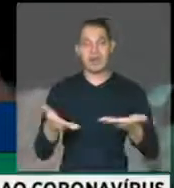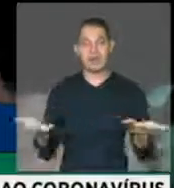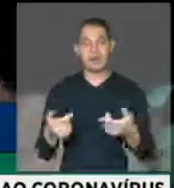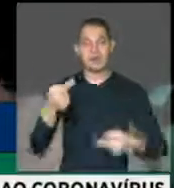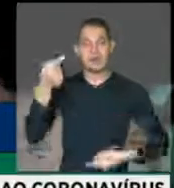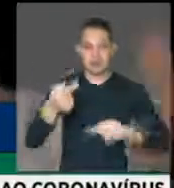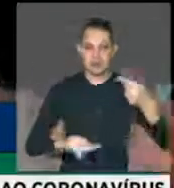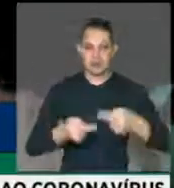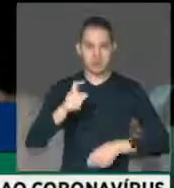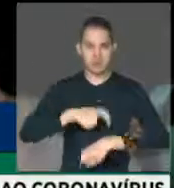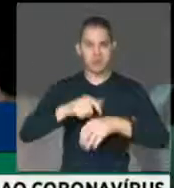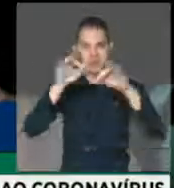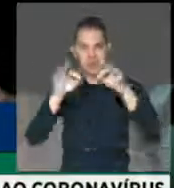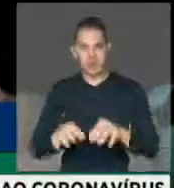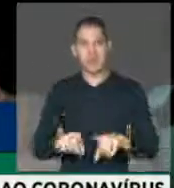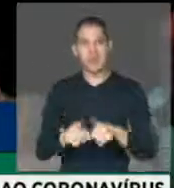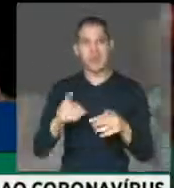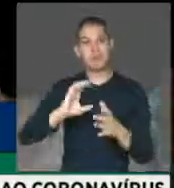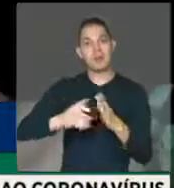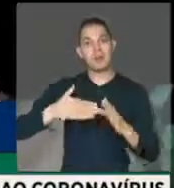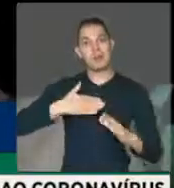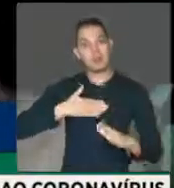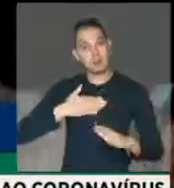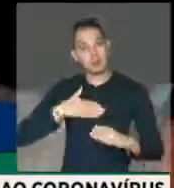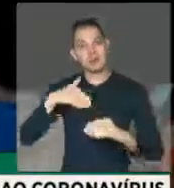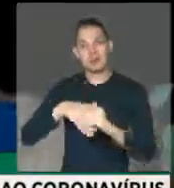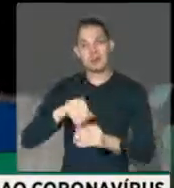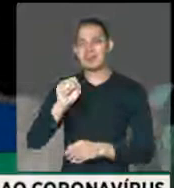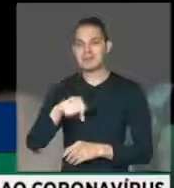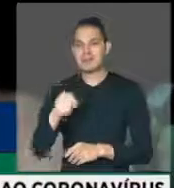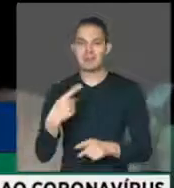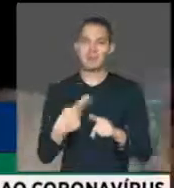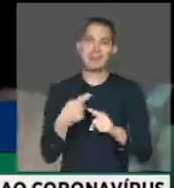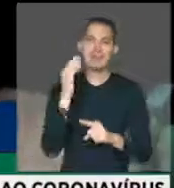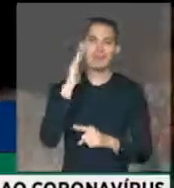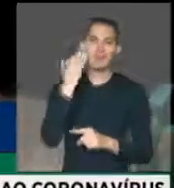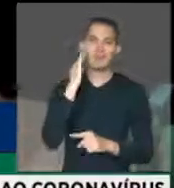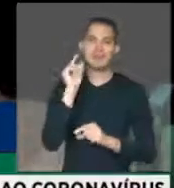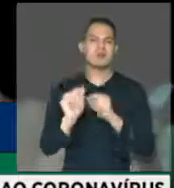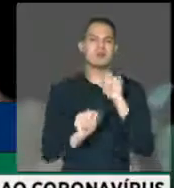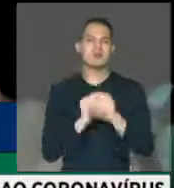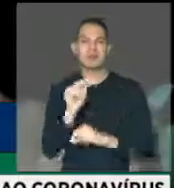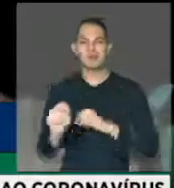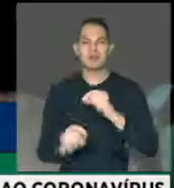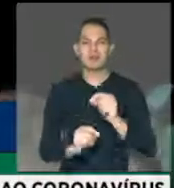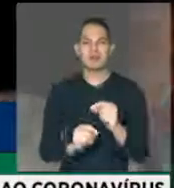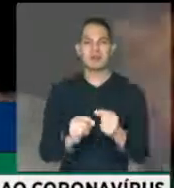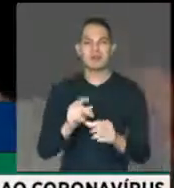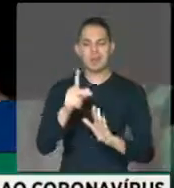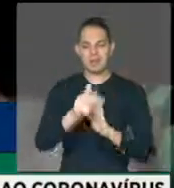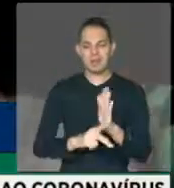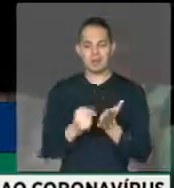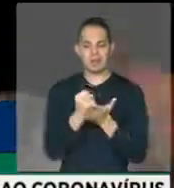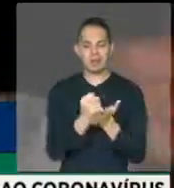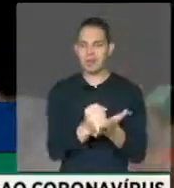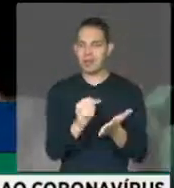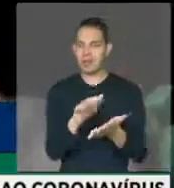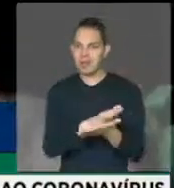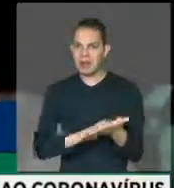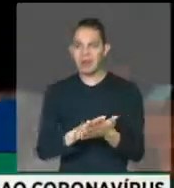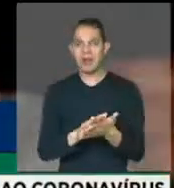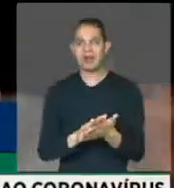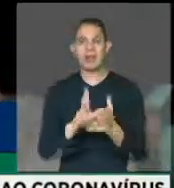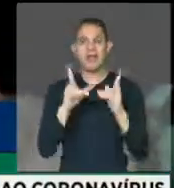no momento próprio. Mas o PSB orienta sim entendendo que não apoiar esse projeto é deixar de